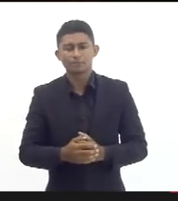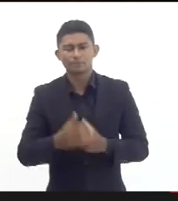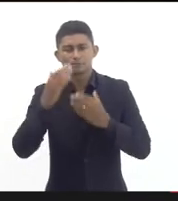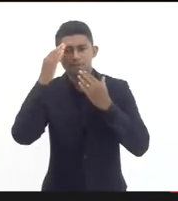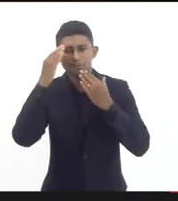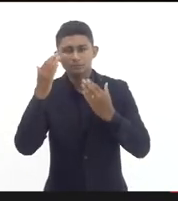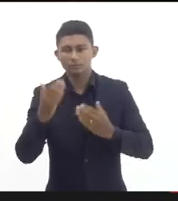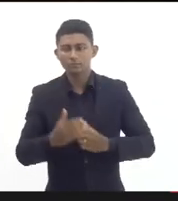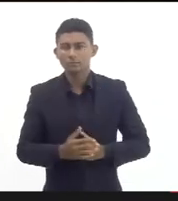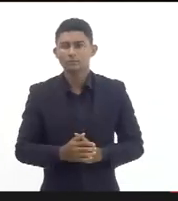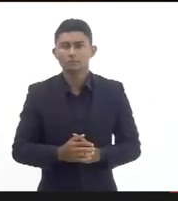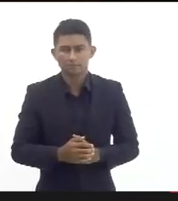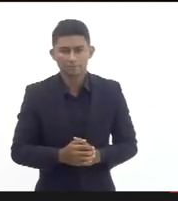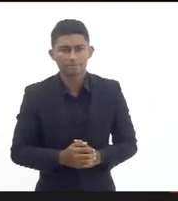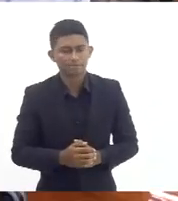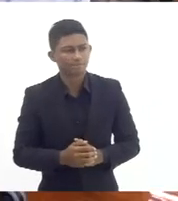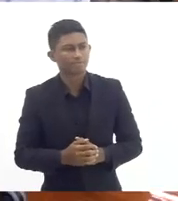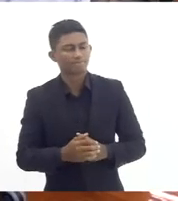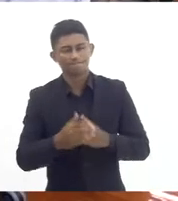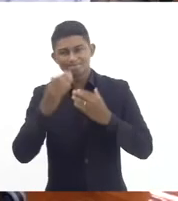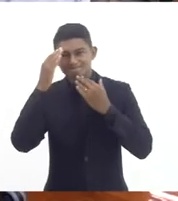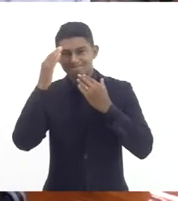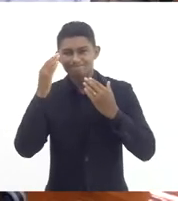obrigada obrigado Sandra